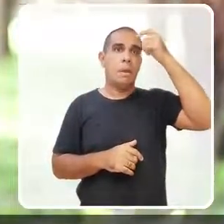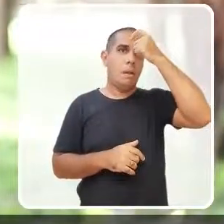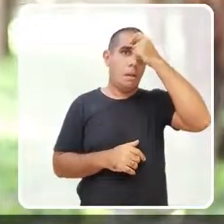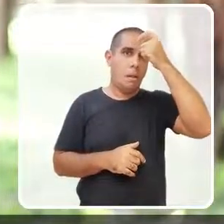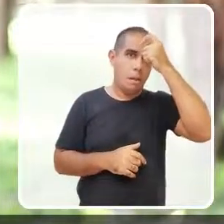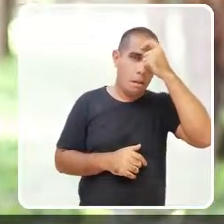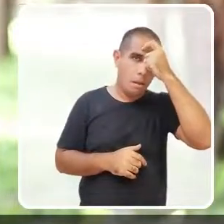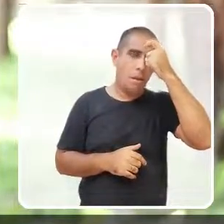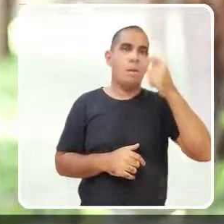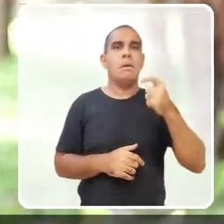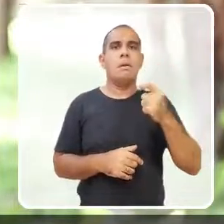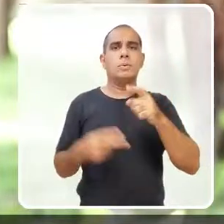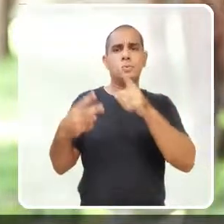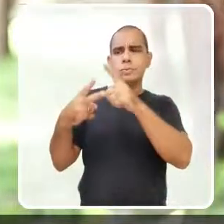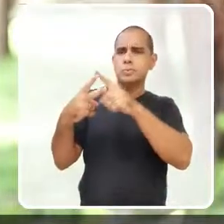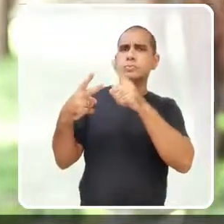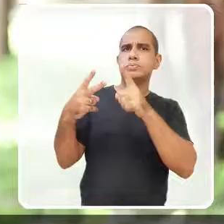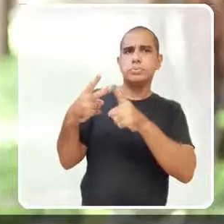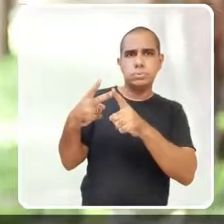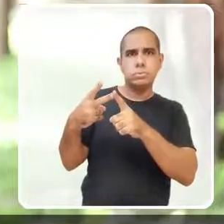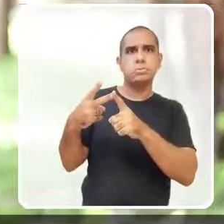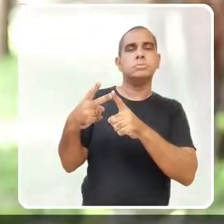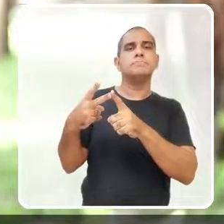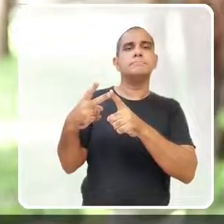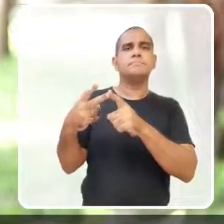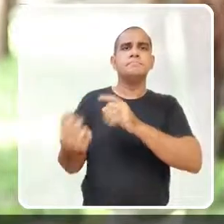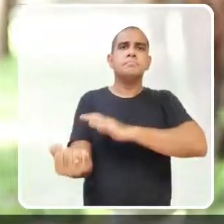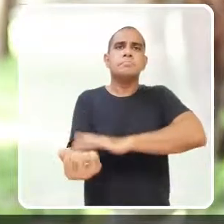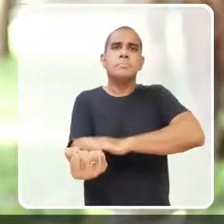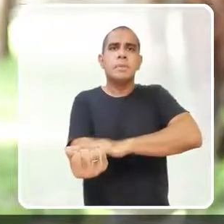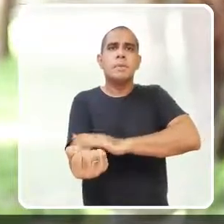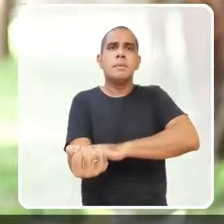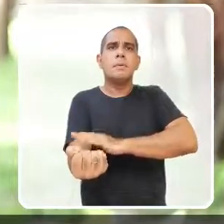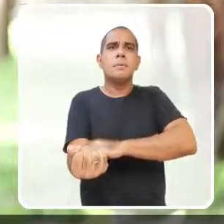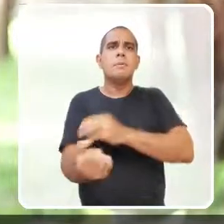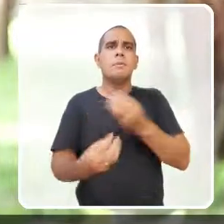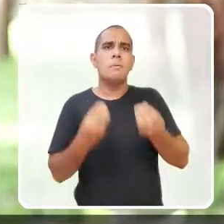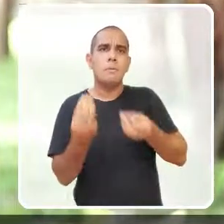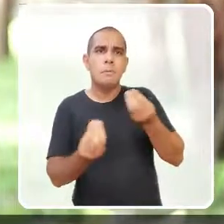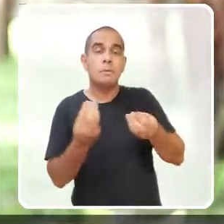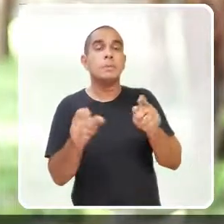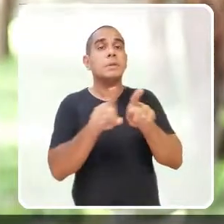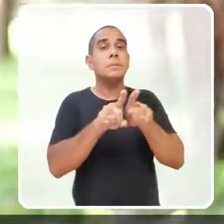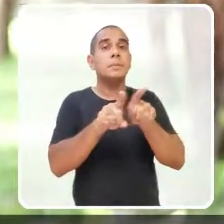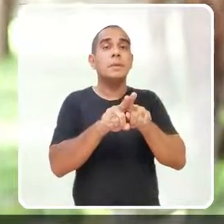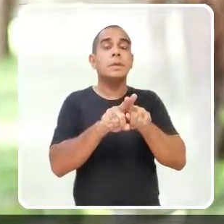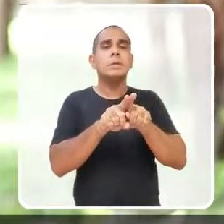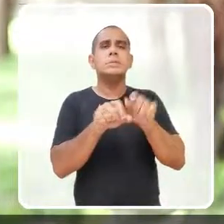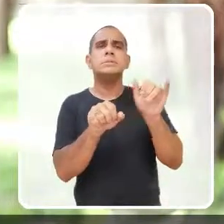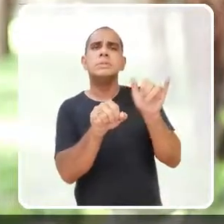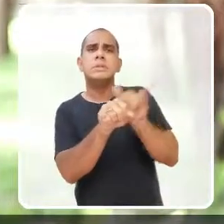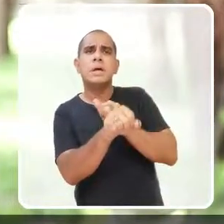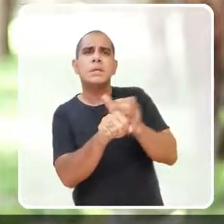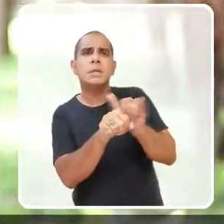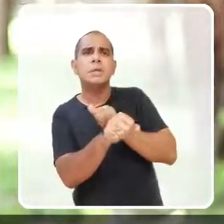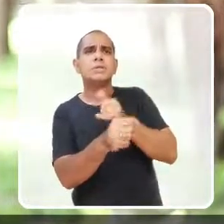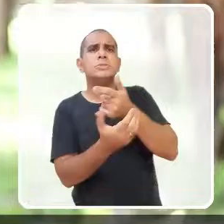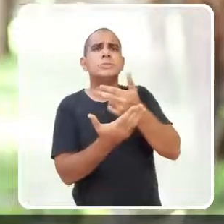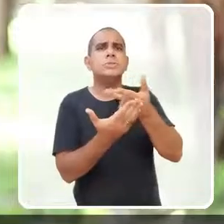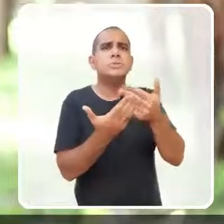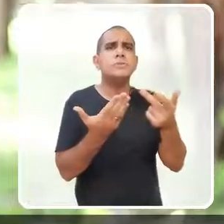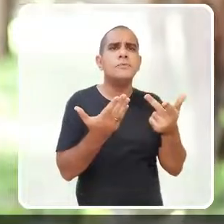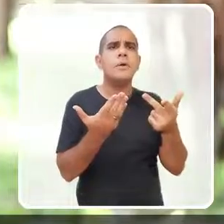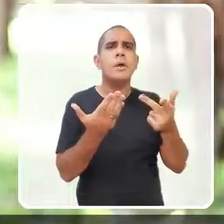que o paciente se apodere da questão dele da dependência e do